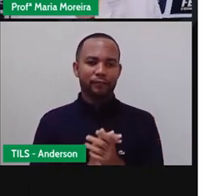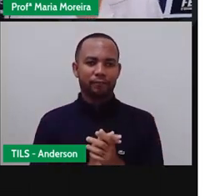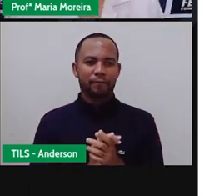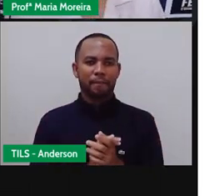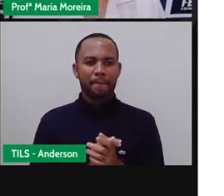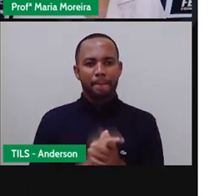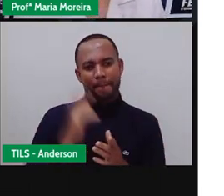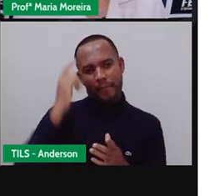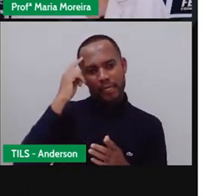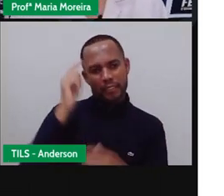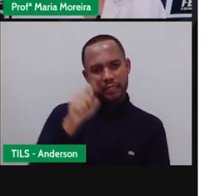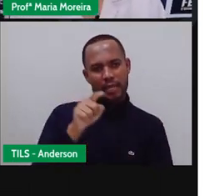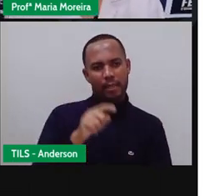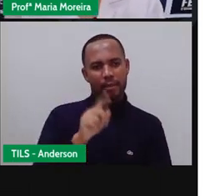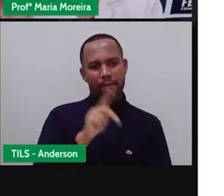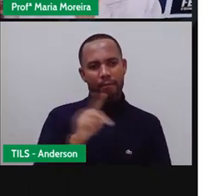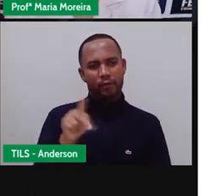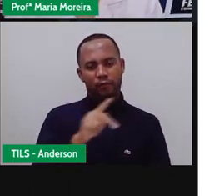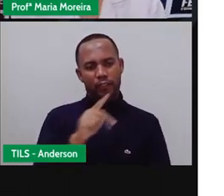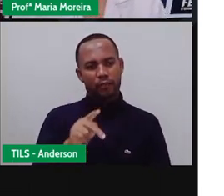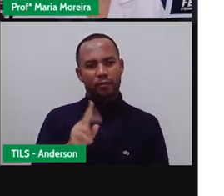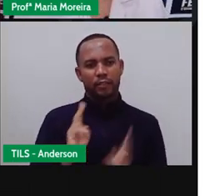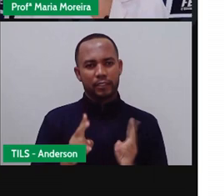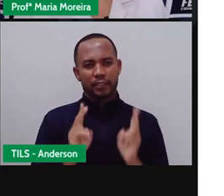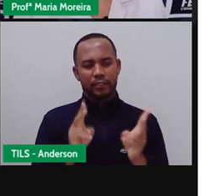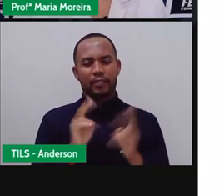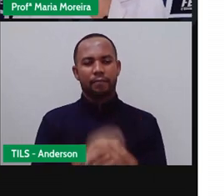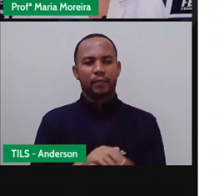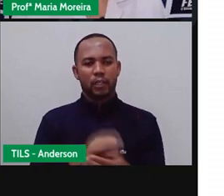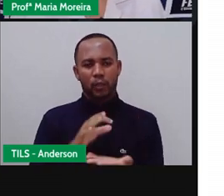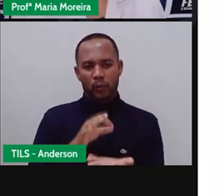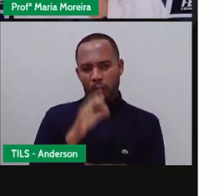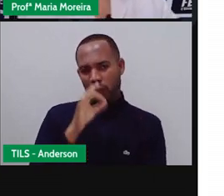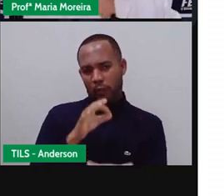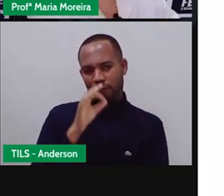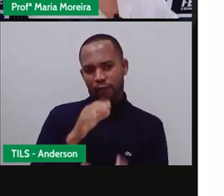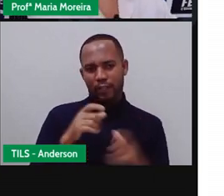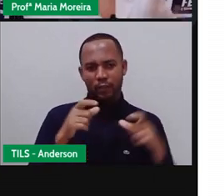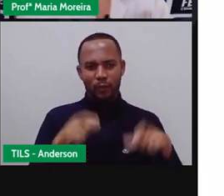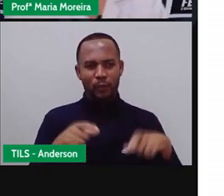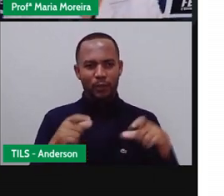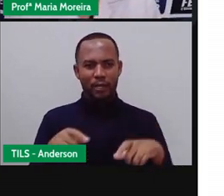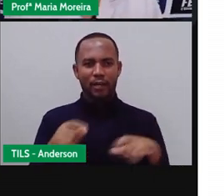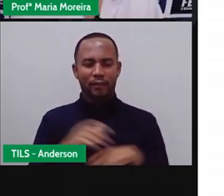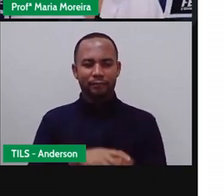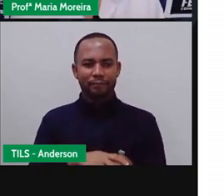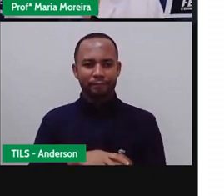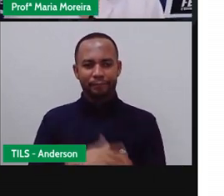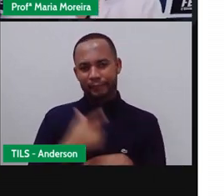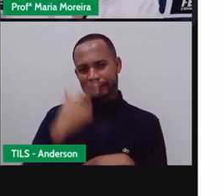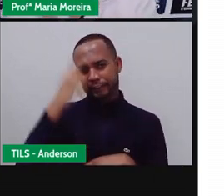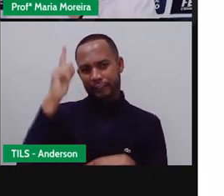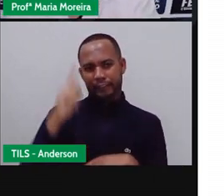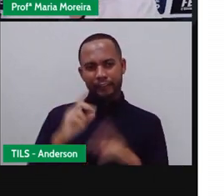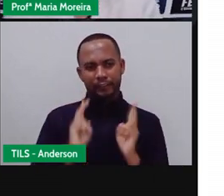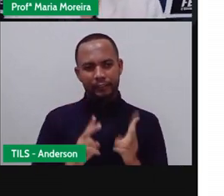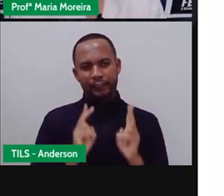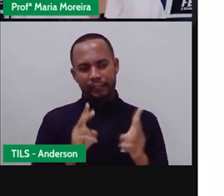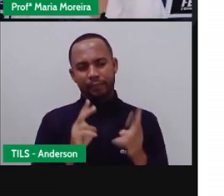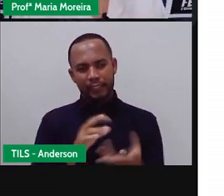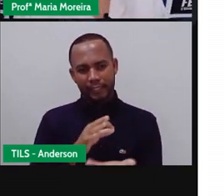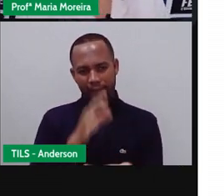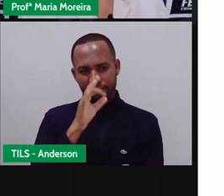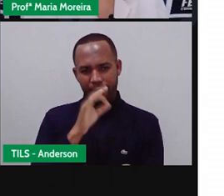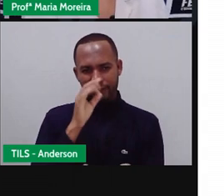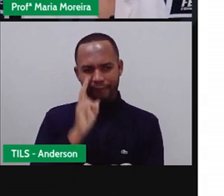Maria e pro Vânia sempre tomam café na Progresso. E Anderson sempre toma café na Rios. Ah, não! Pro